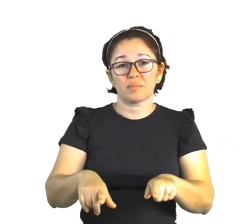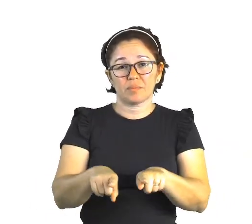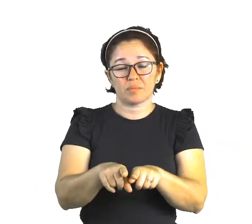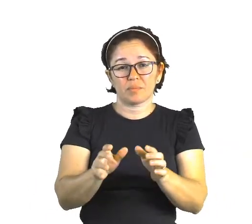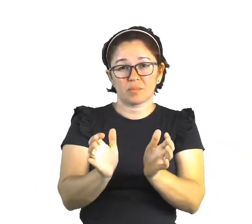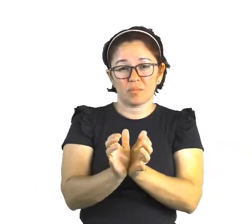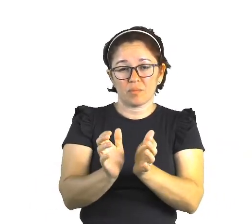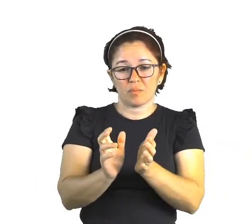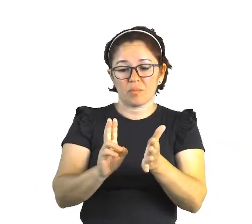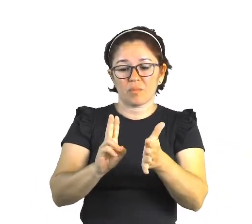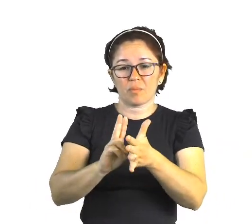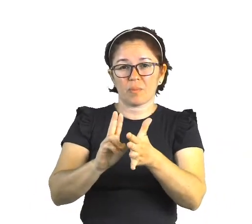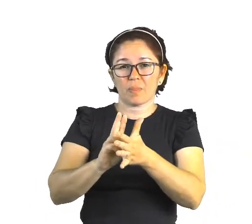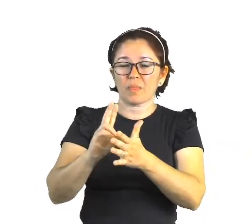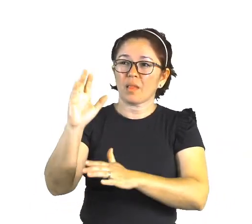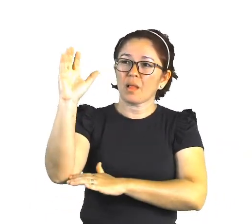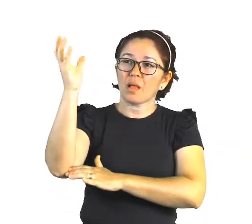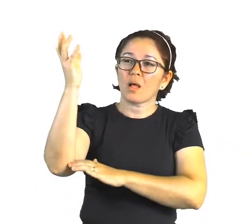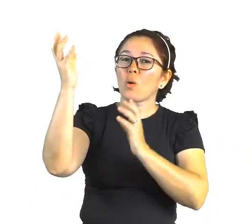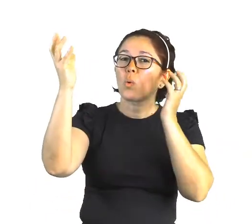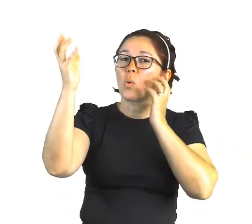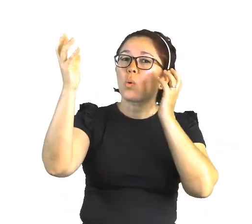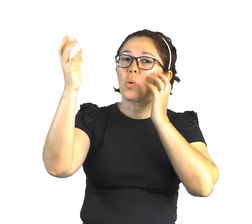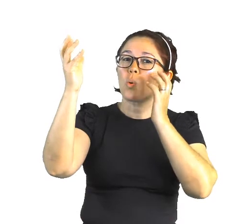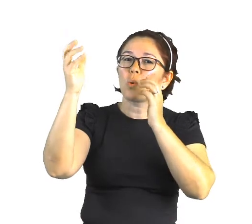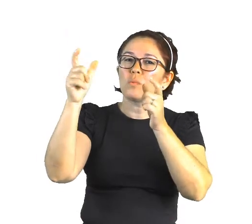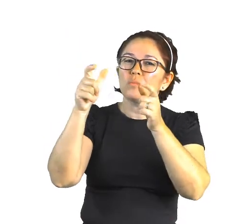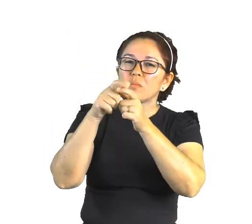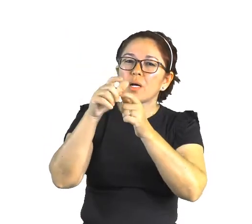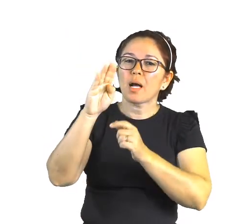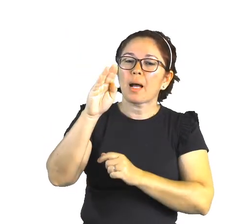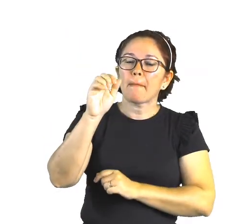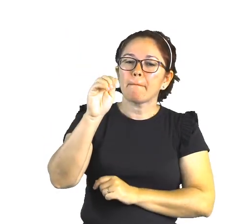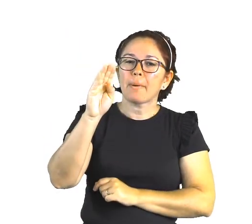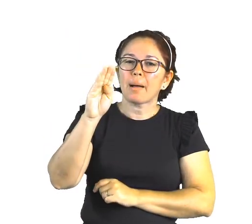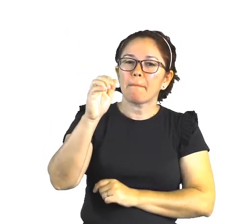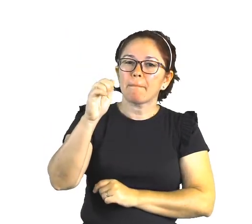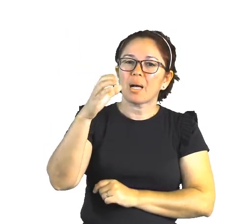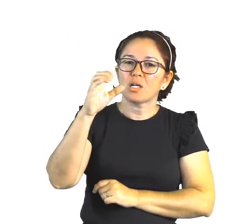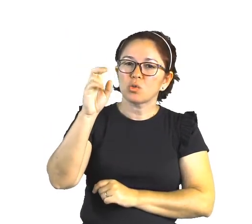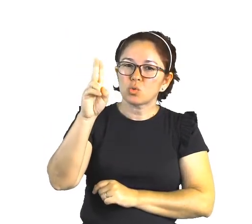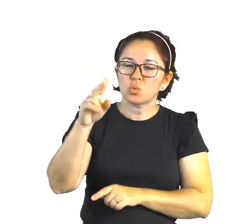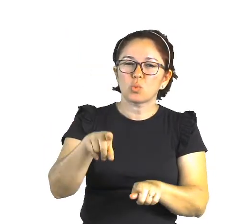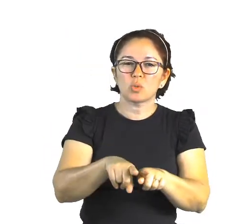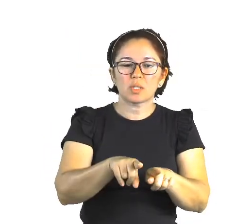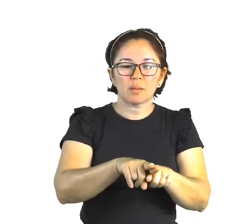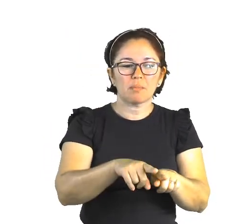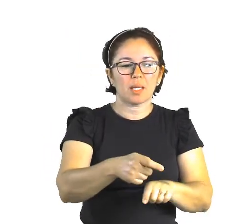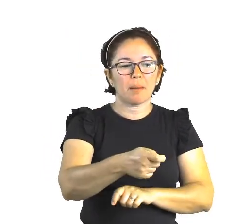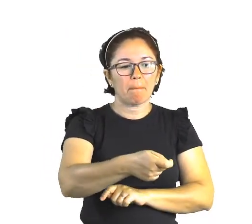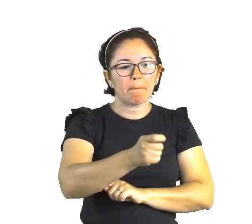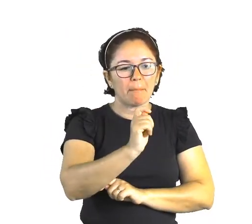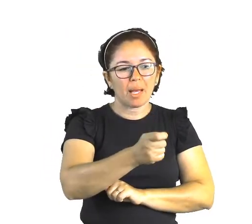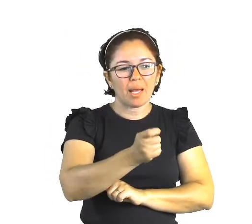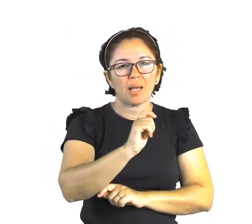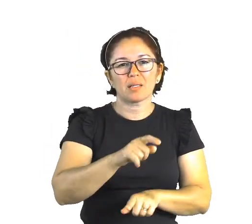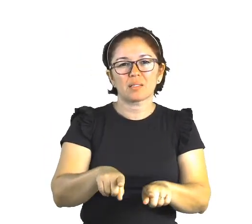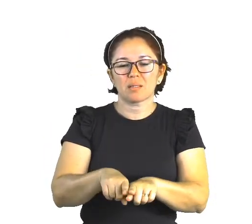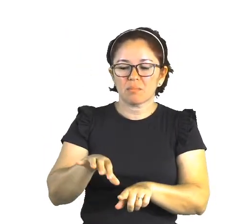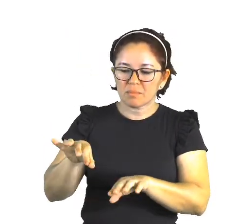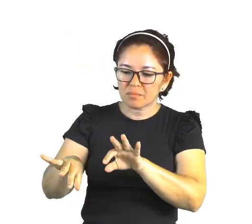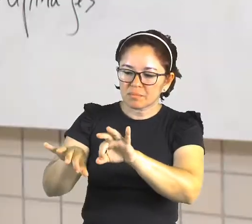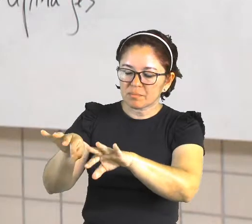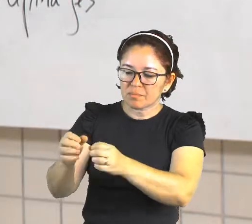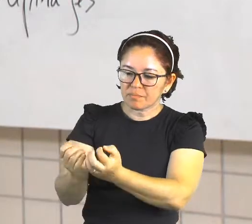da coleta do Babassu, para fazer artesanato, pesca e agricultura. A base da economia dessa tribo